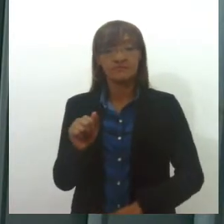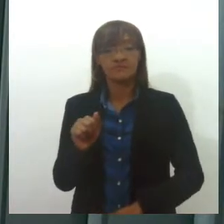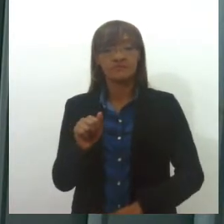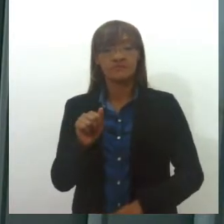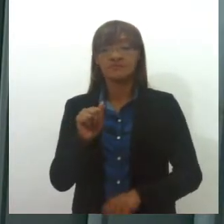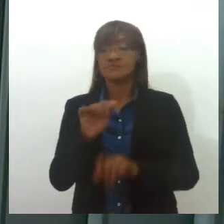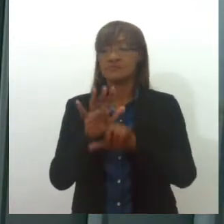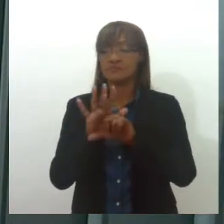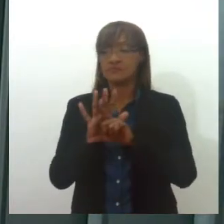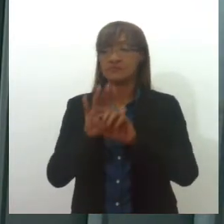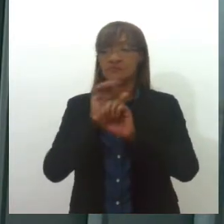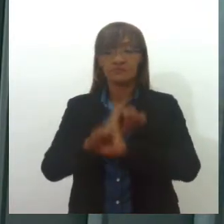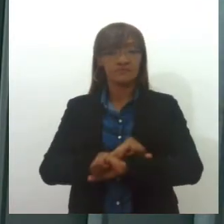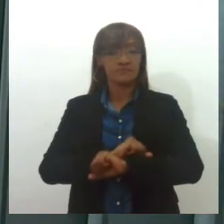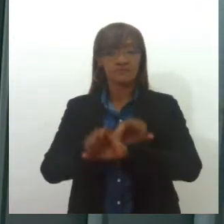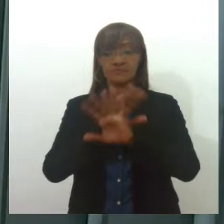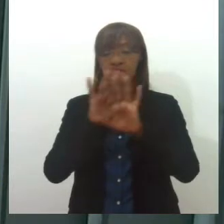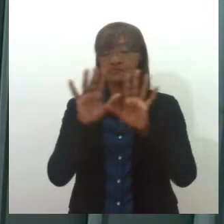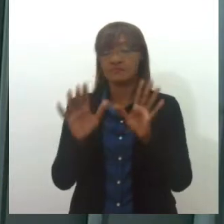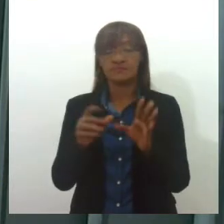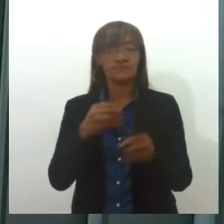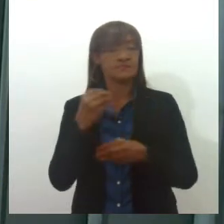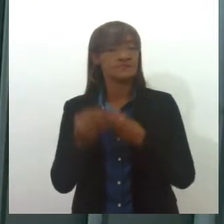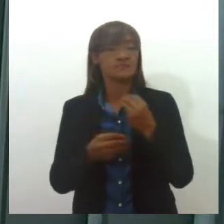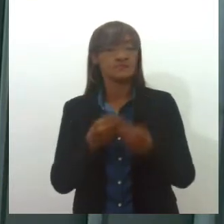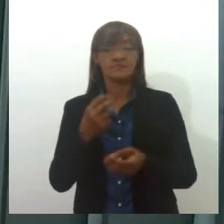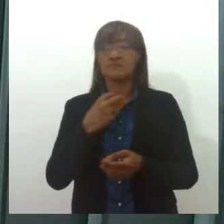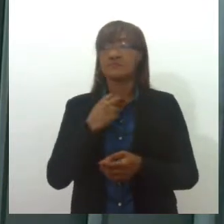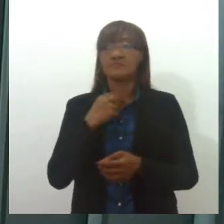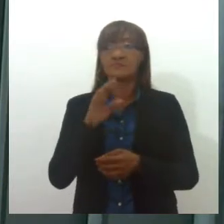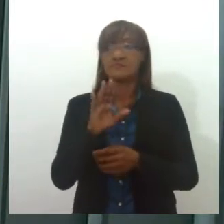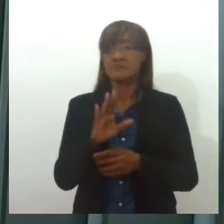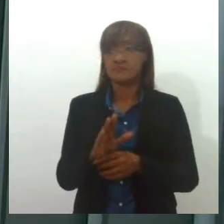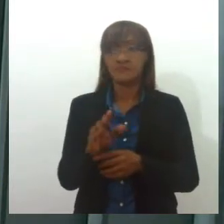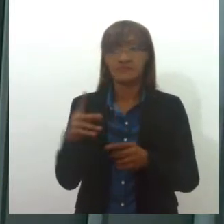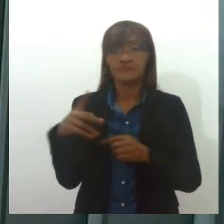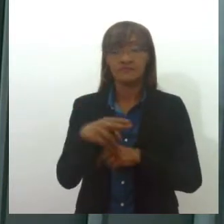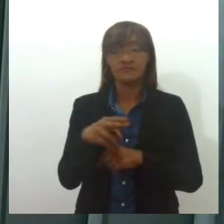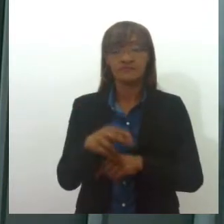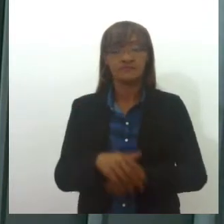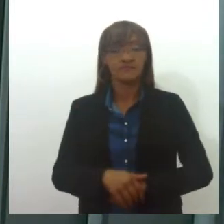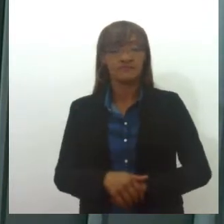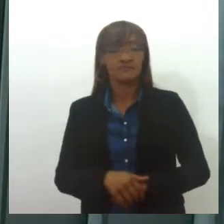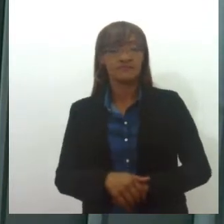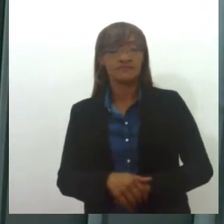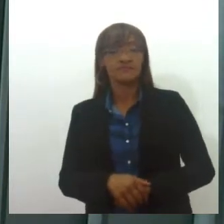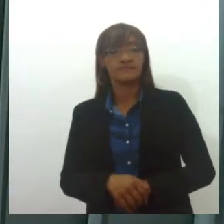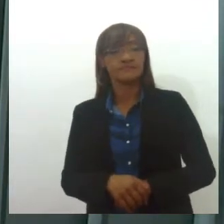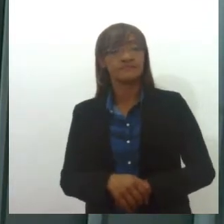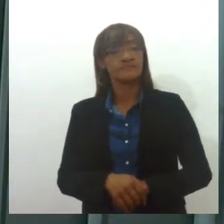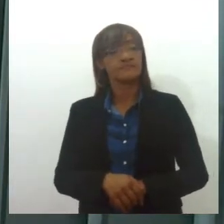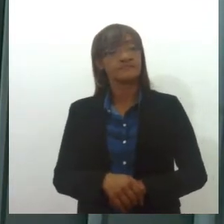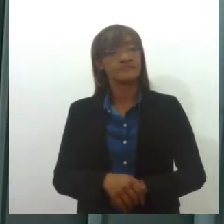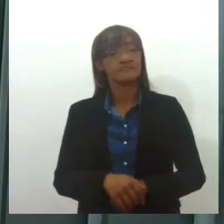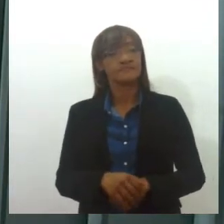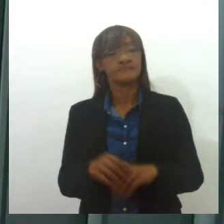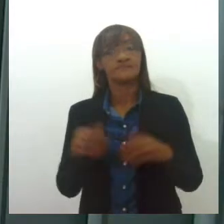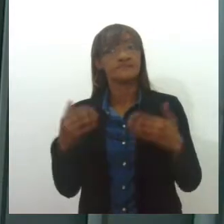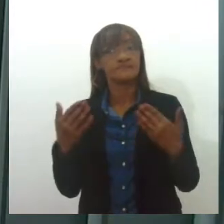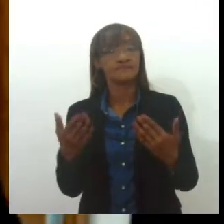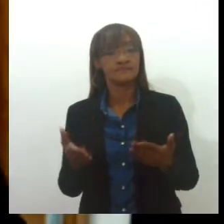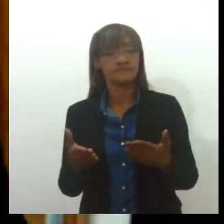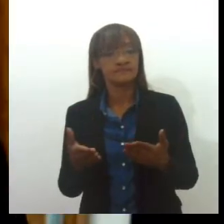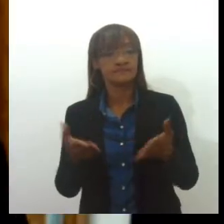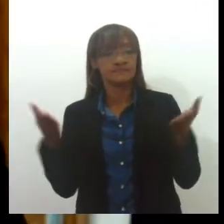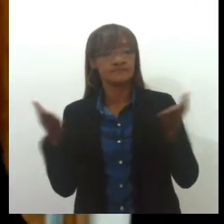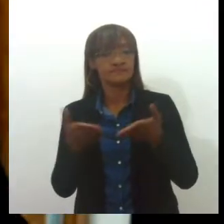lei deixa bem claro aí que a concessionária não pode fazer esse tipo de procedimento? Então, Denise, o que a gente tem é